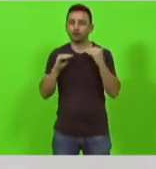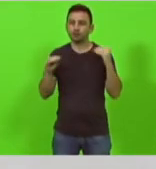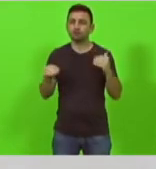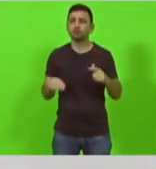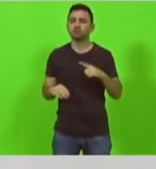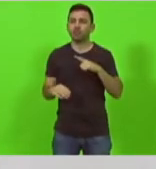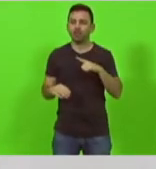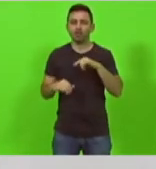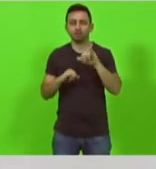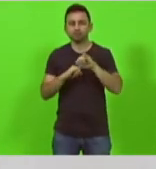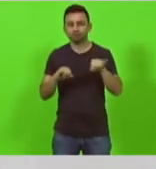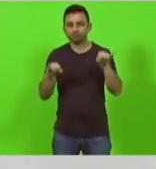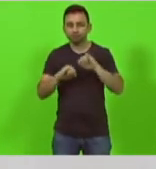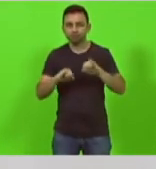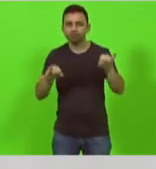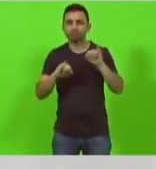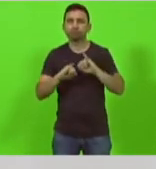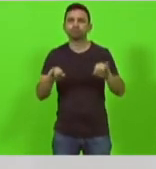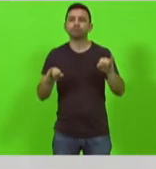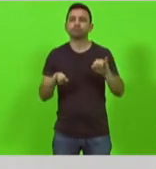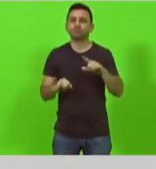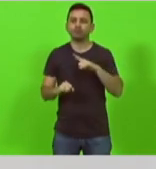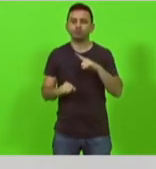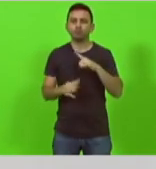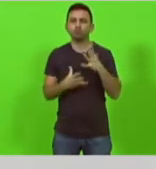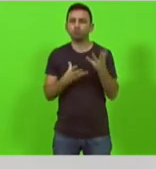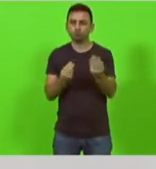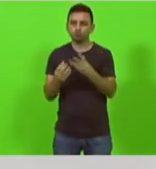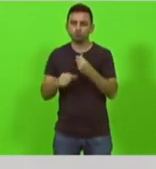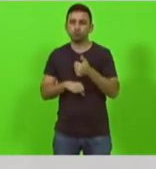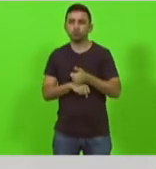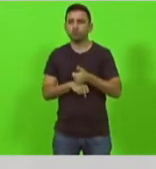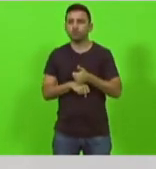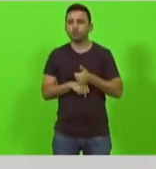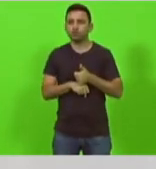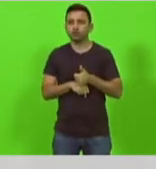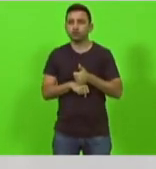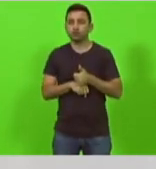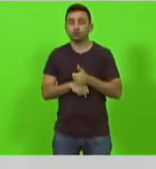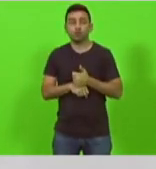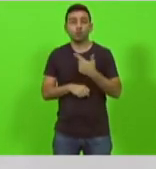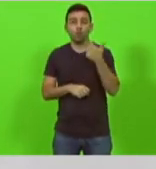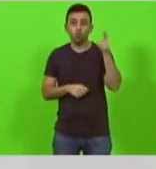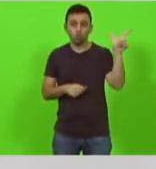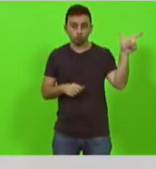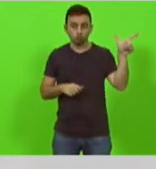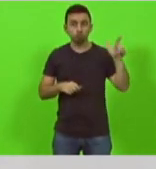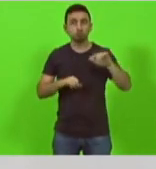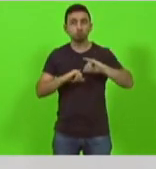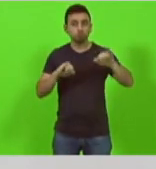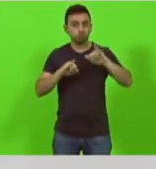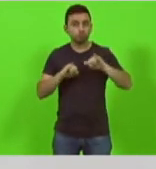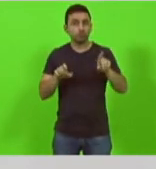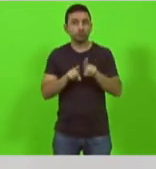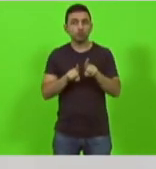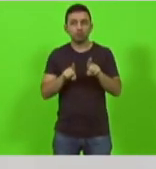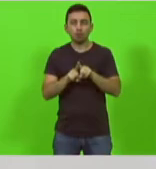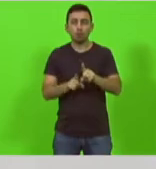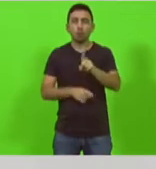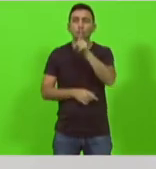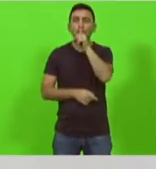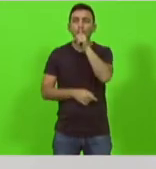grandes profissionais mas também tem uma outra parte da nossa imprensa que diante disso tudo se cala